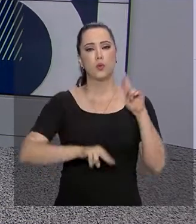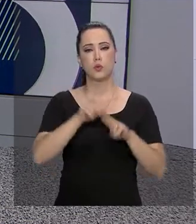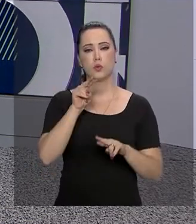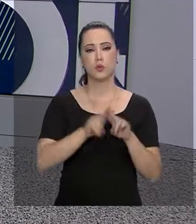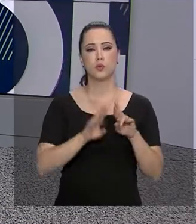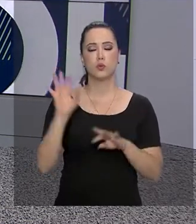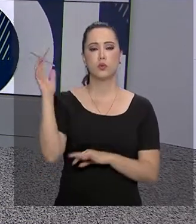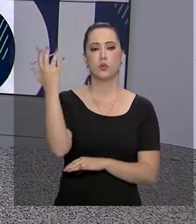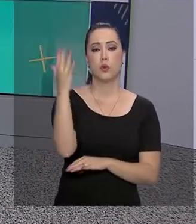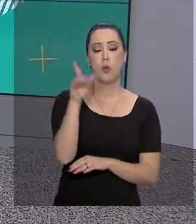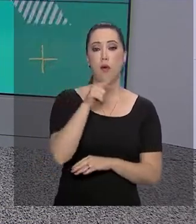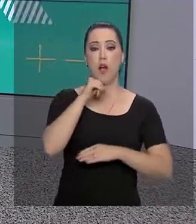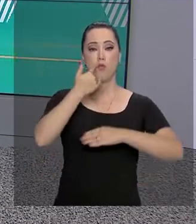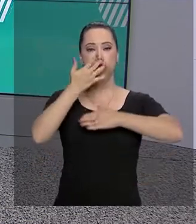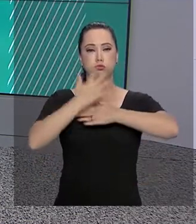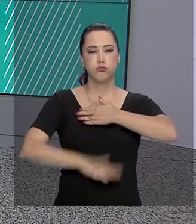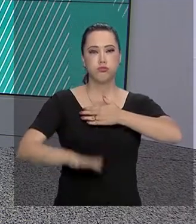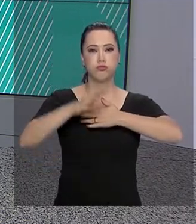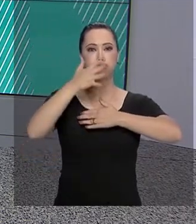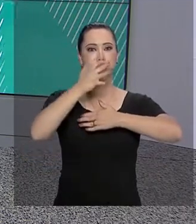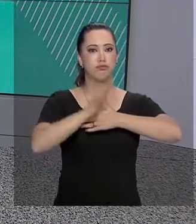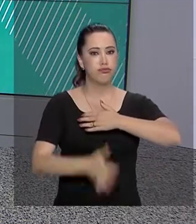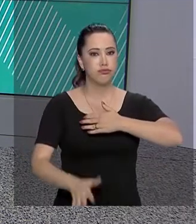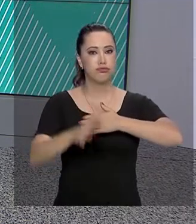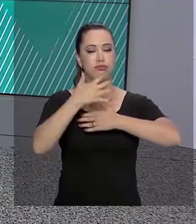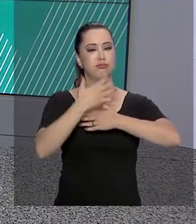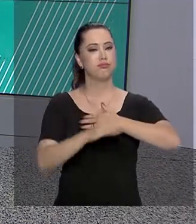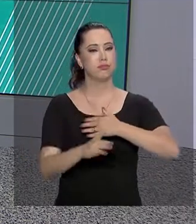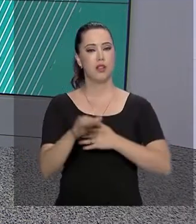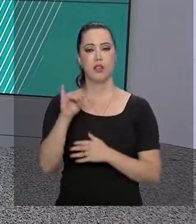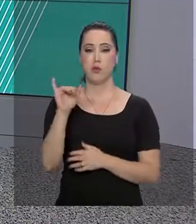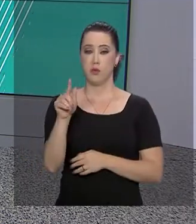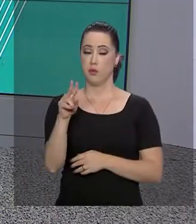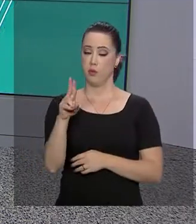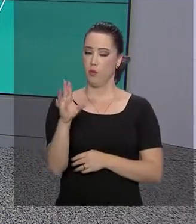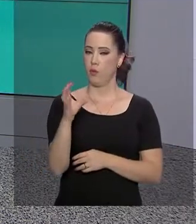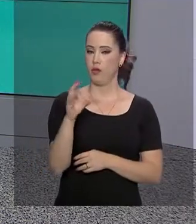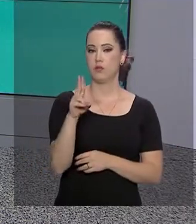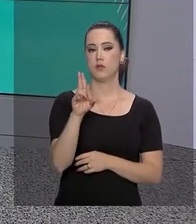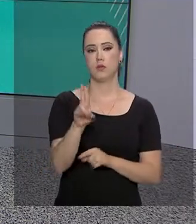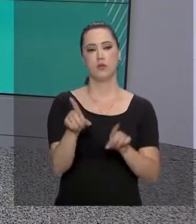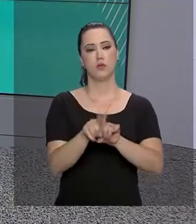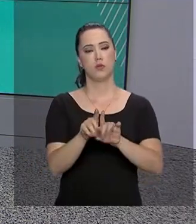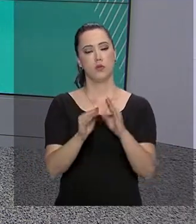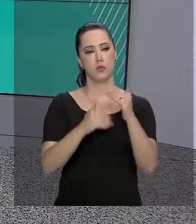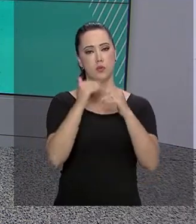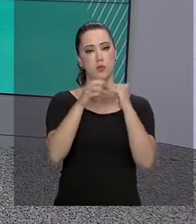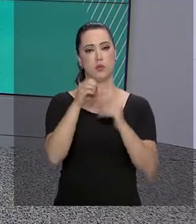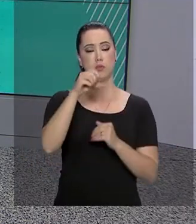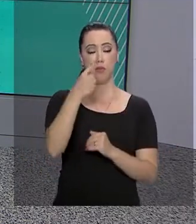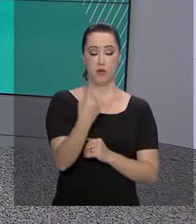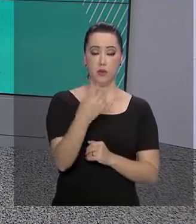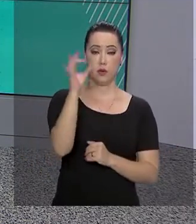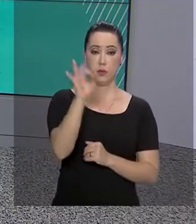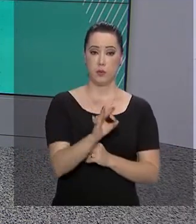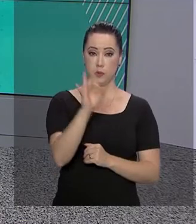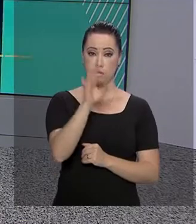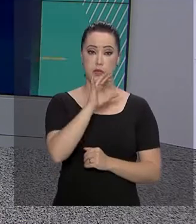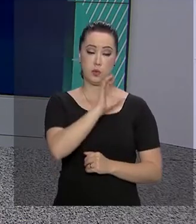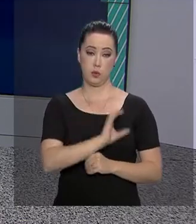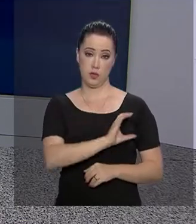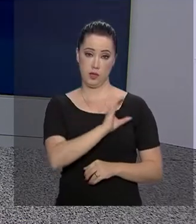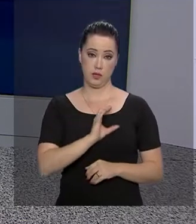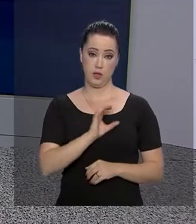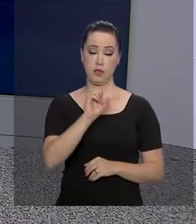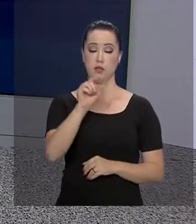abriga as cataratas do Iguaçu registrou um aumento de 91% de turistas canadenses, 70% de americanos